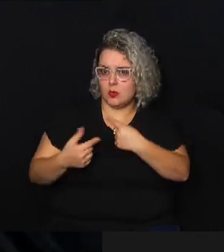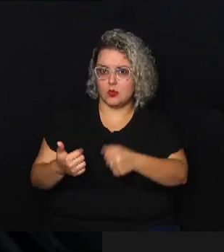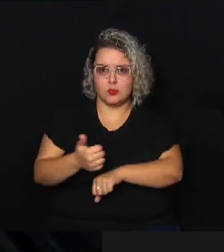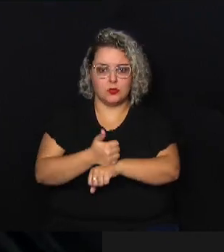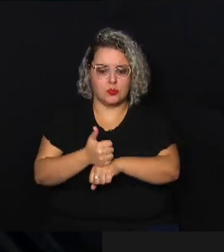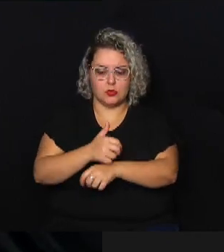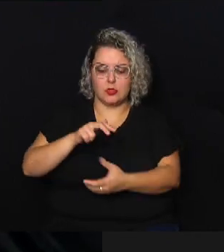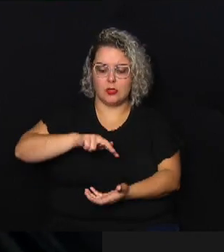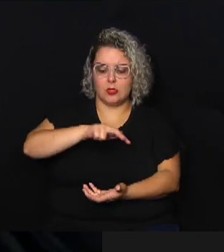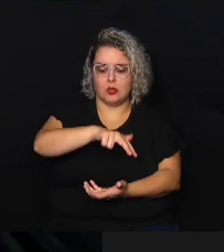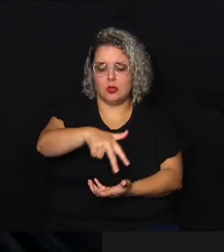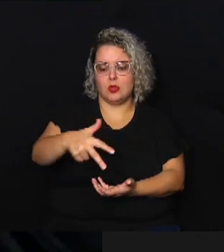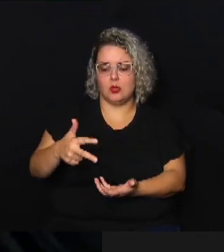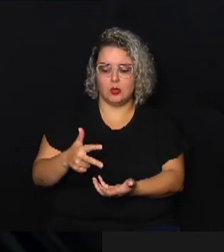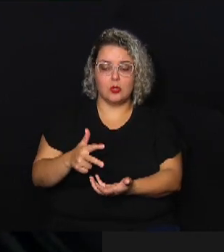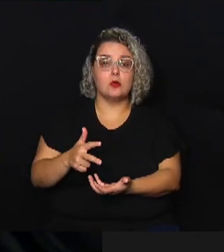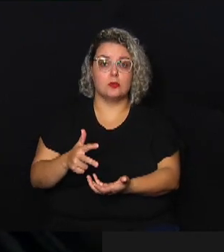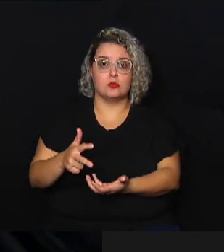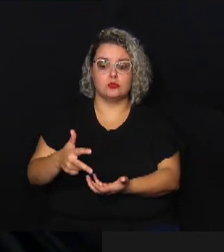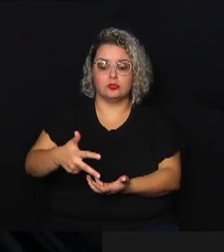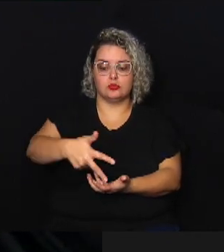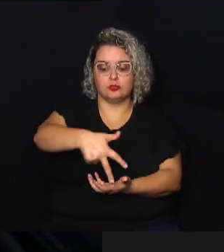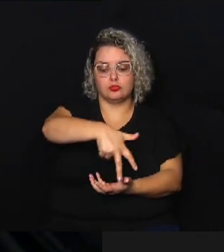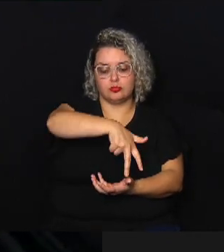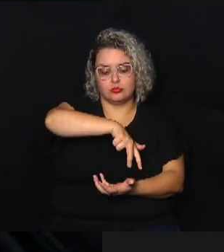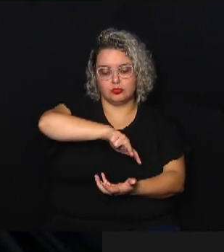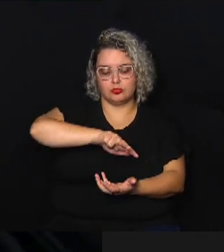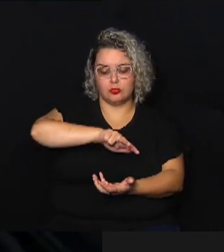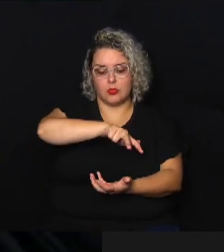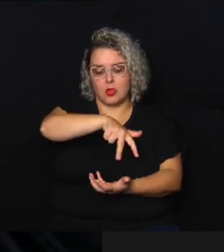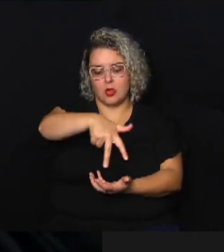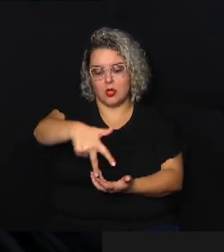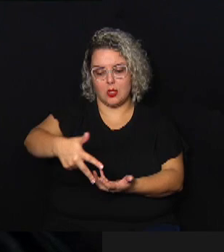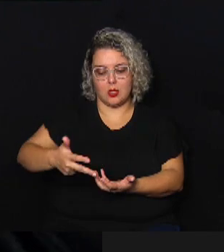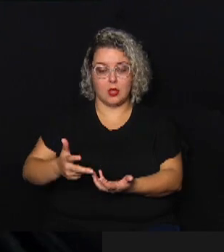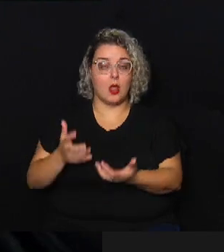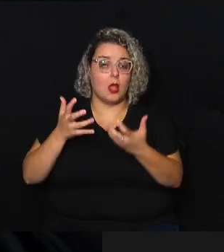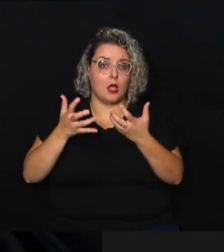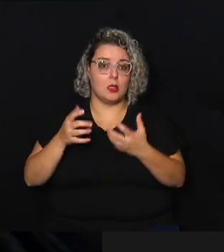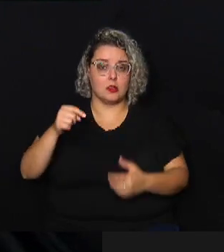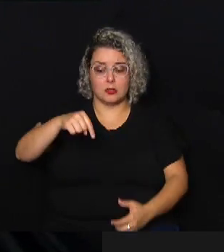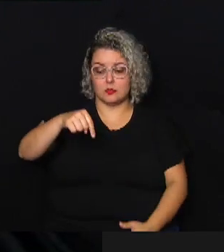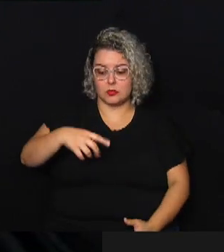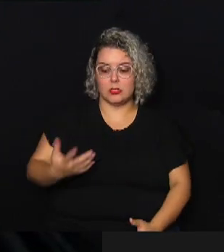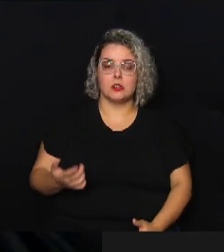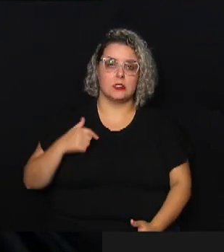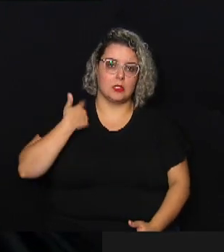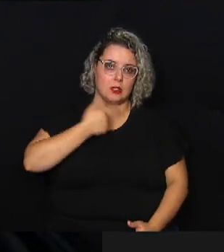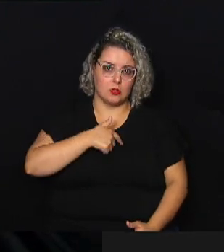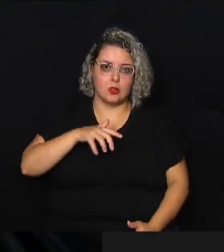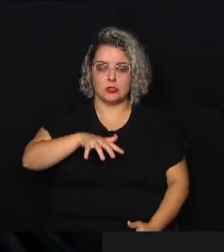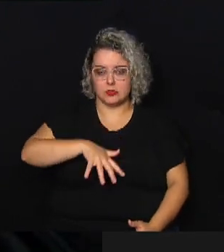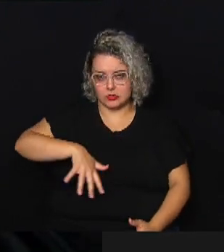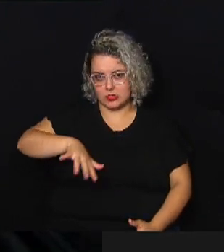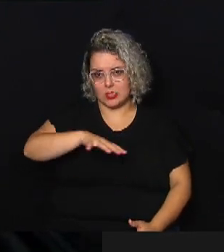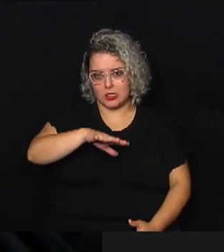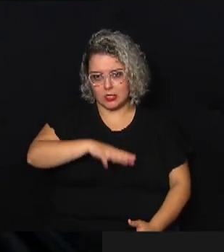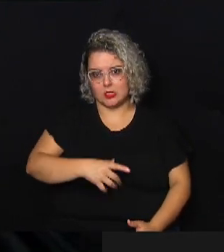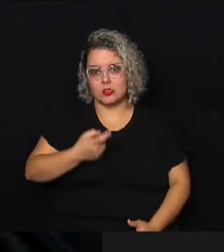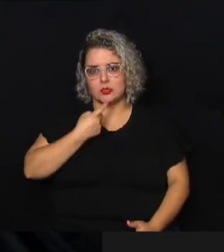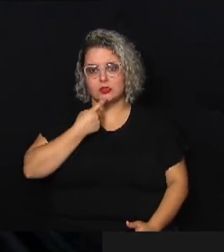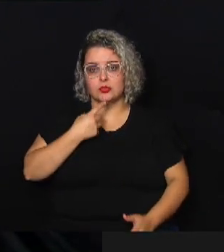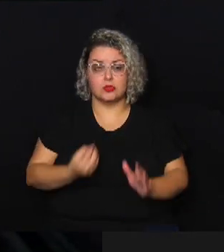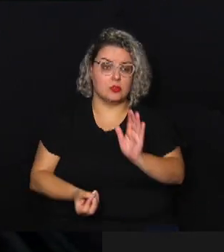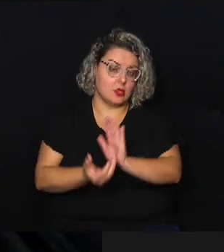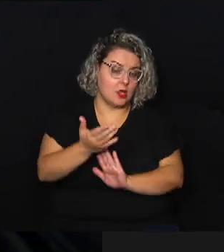pretende neste projeto aqui na nossa região aqui em Campinas criar e até propor